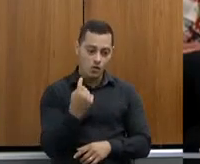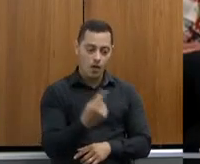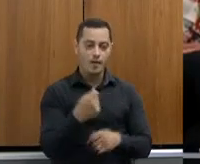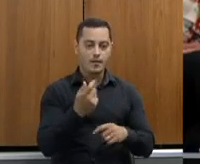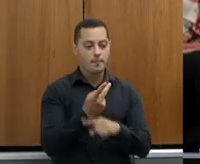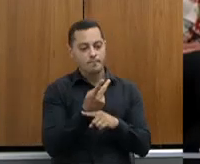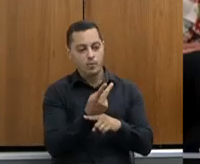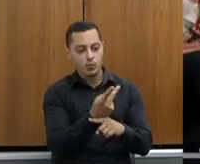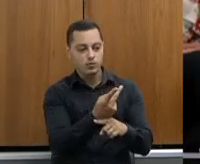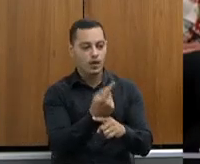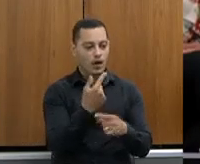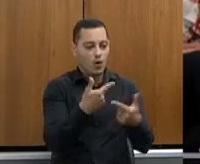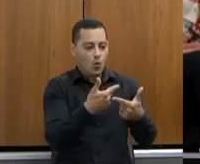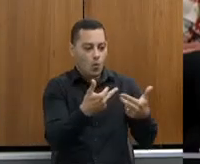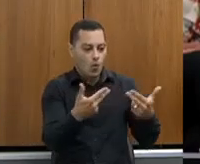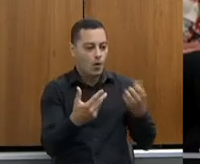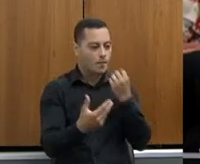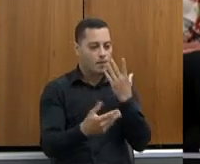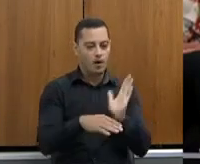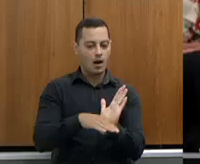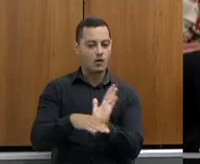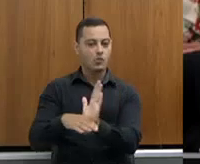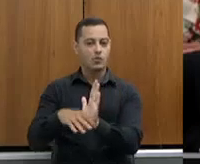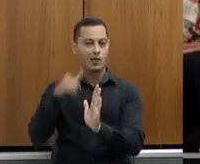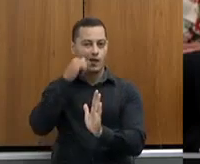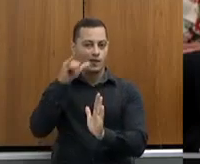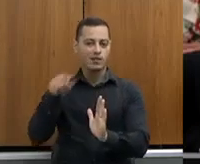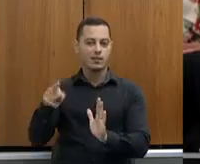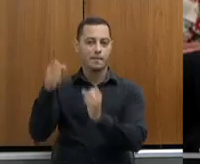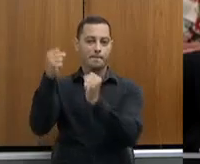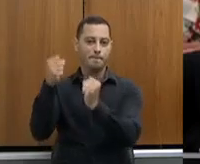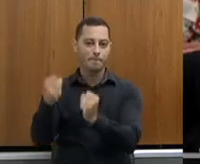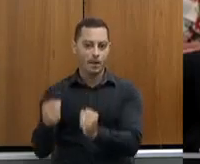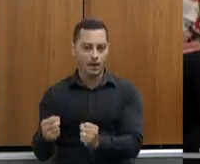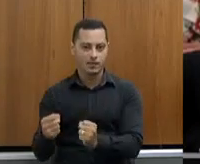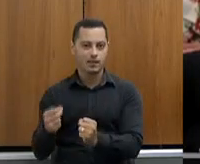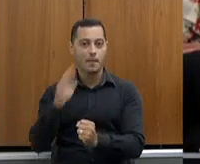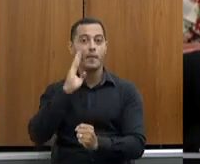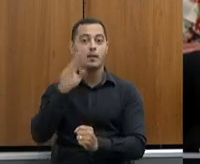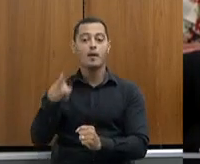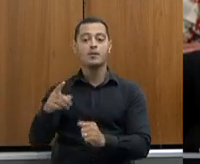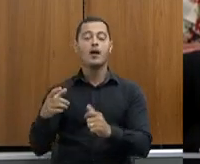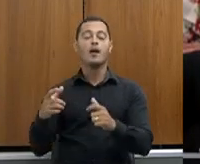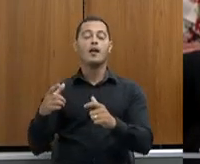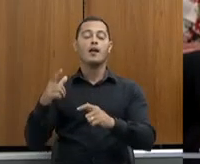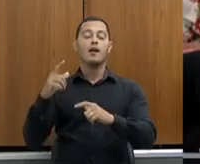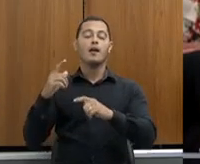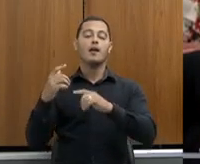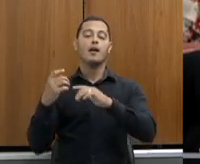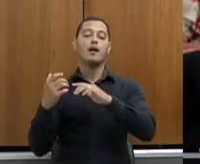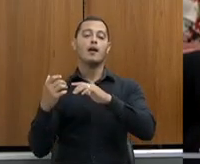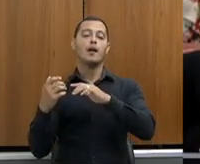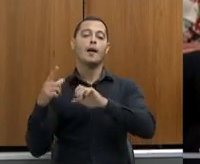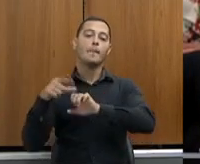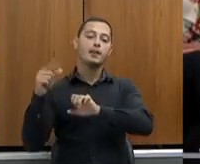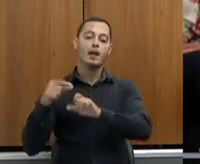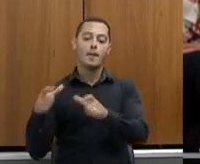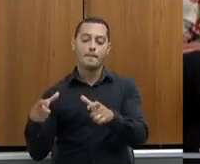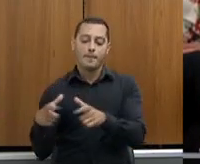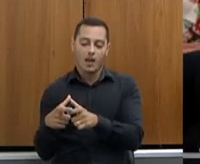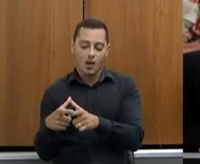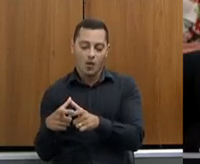para que não sobrecarregue esse produtor, principalmente o pequeno, que vai assustar muito com isso, porque ele entrou no processo